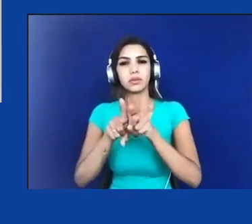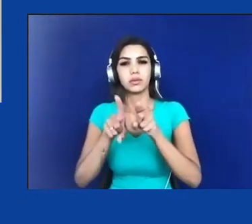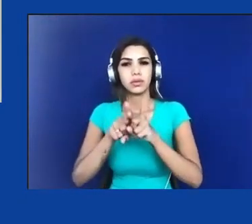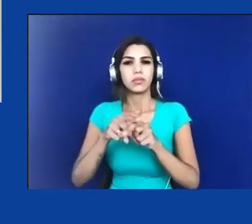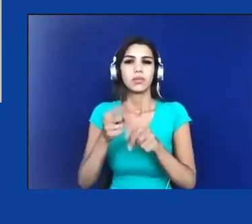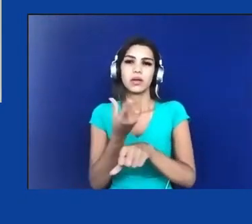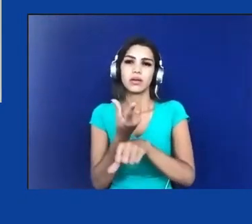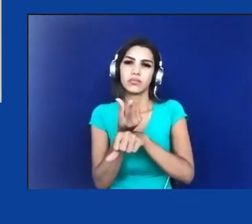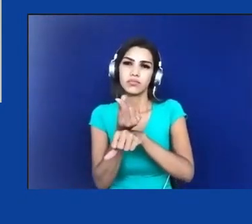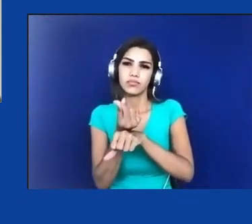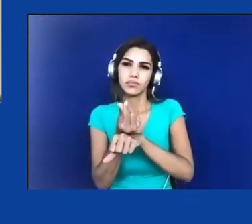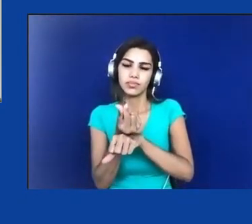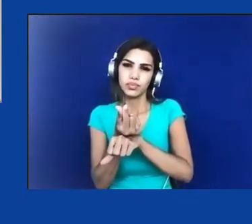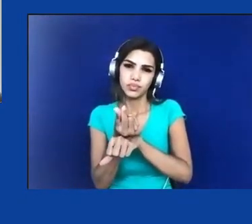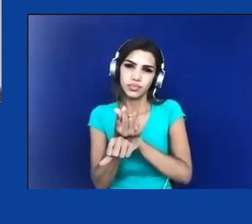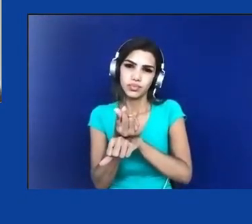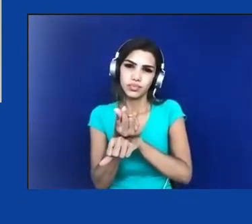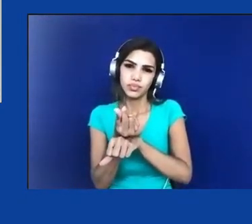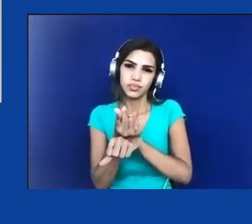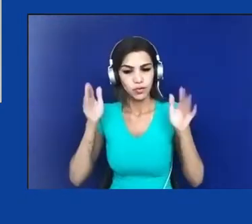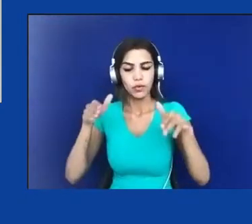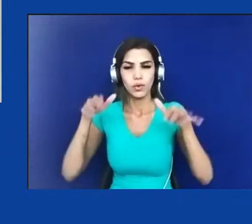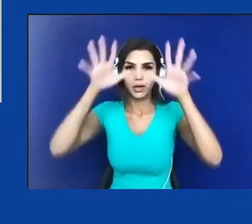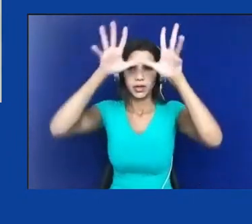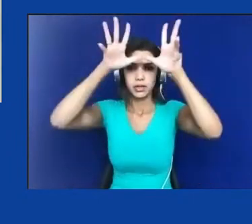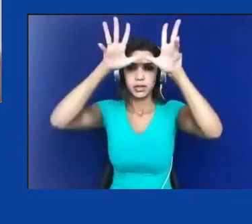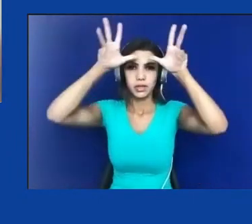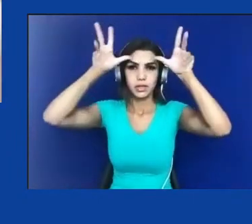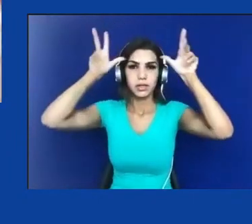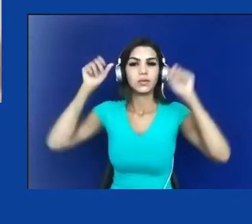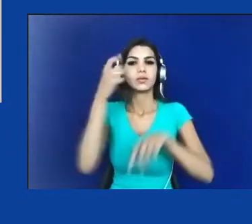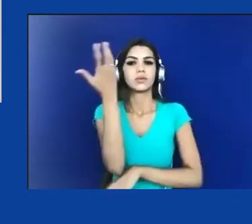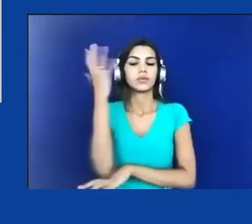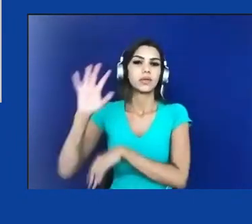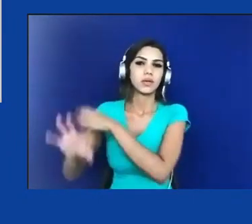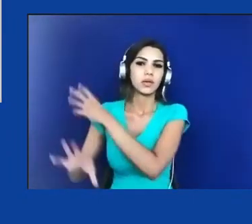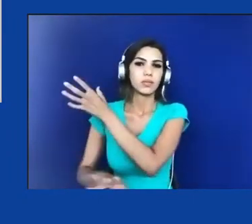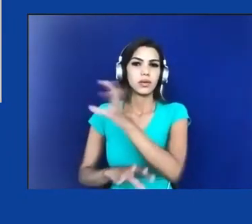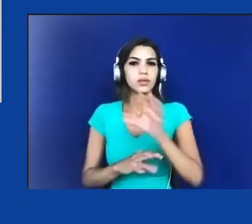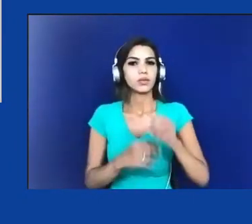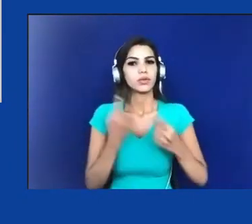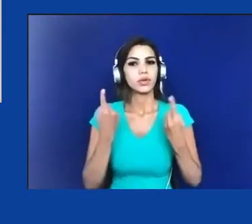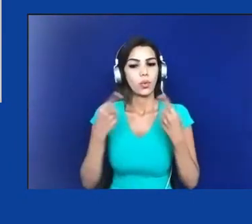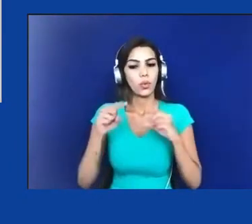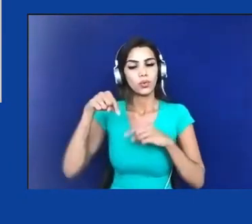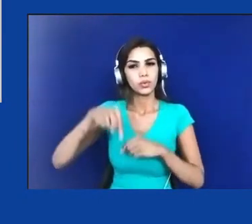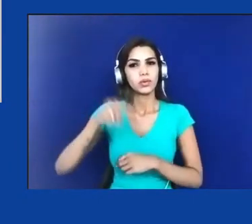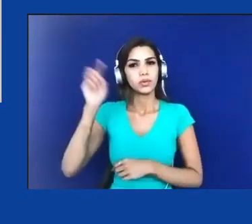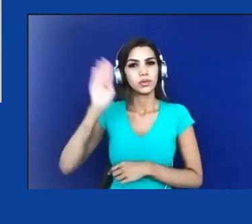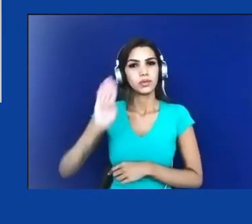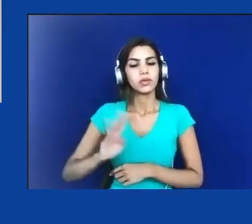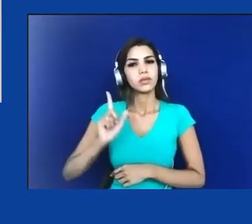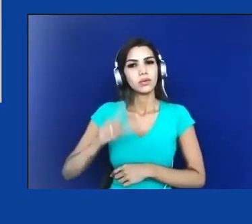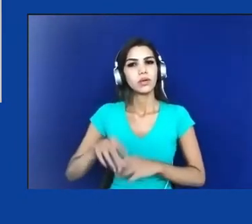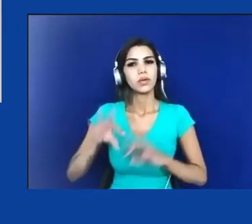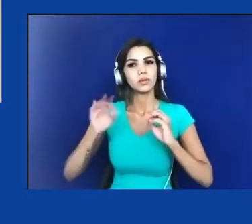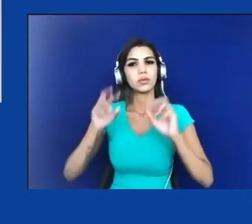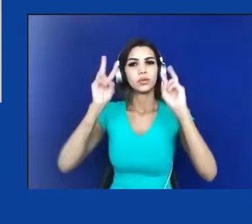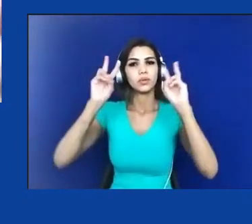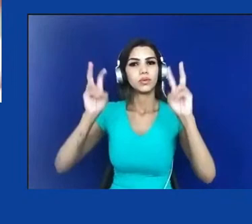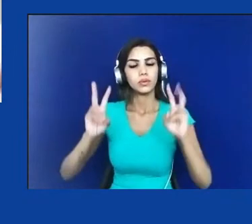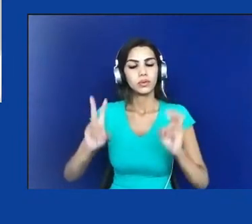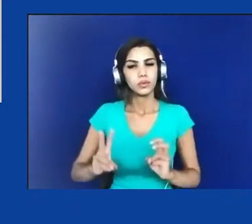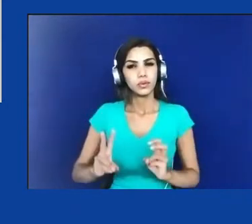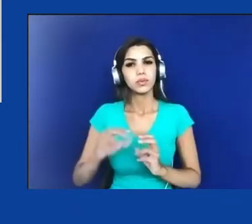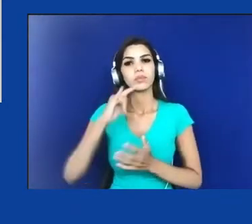Amazônia em conspiração contra a soberania brasileira. Todos esses são termos de um documento de 2013, então nada